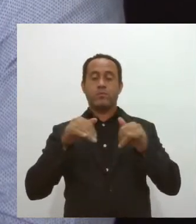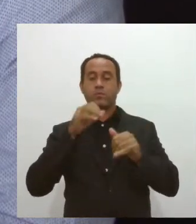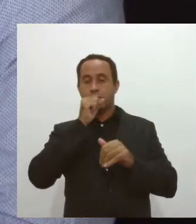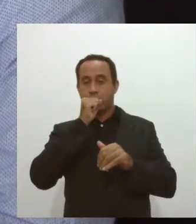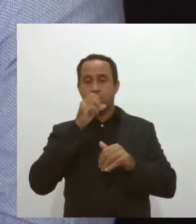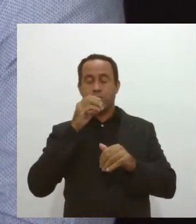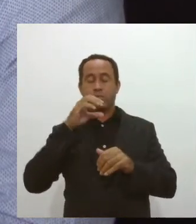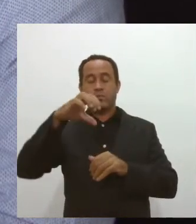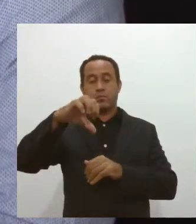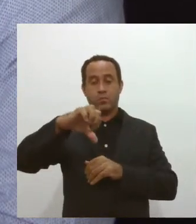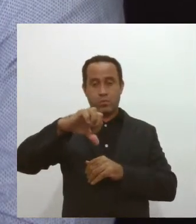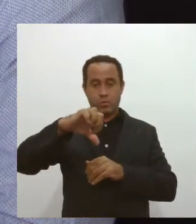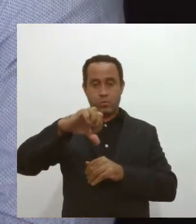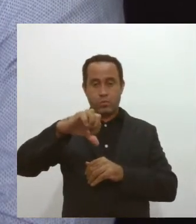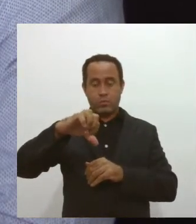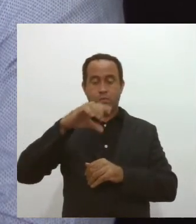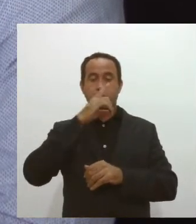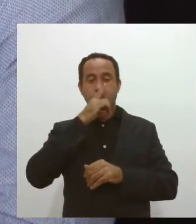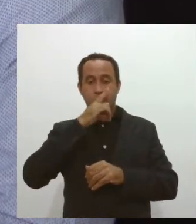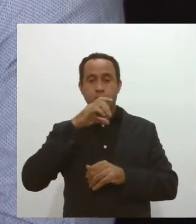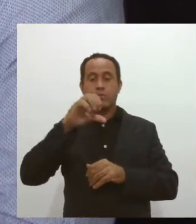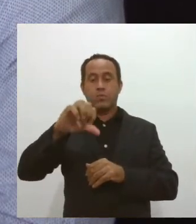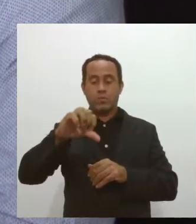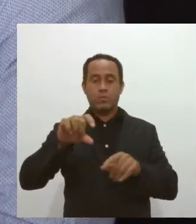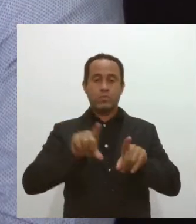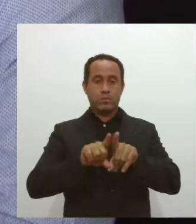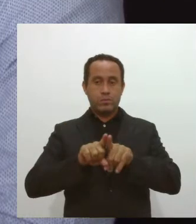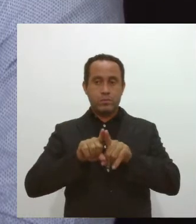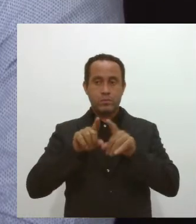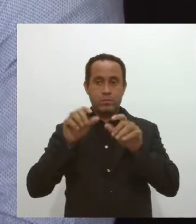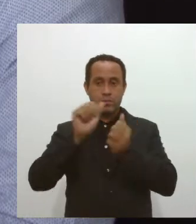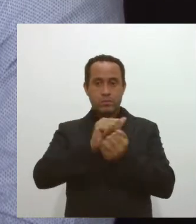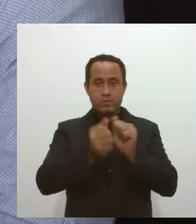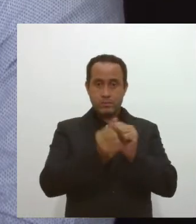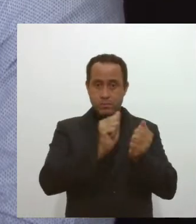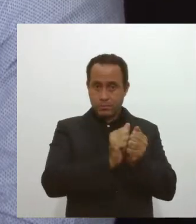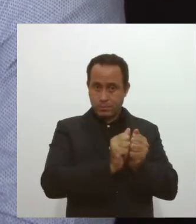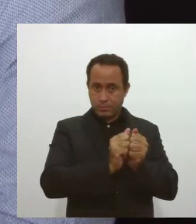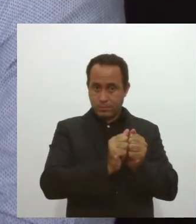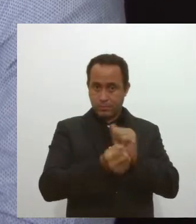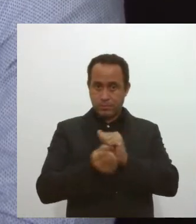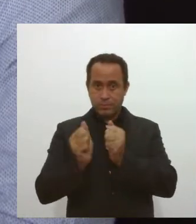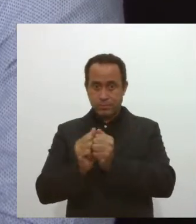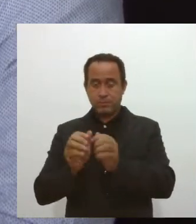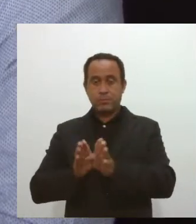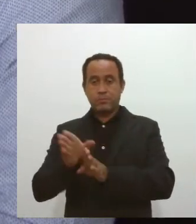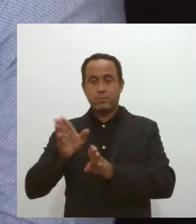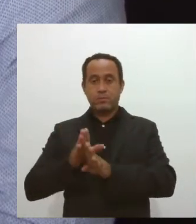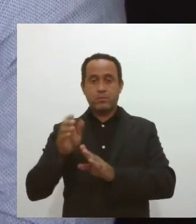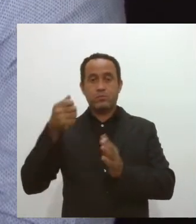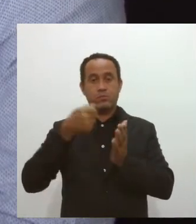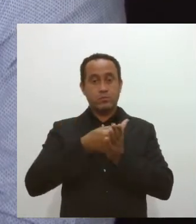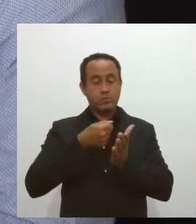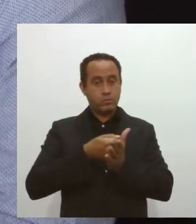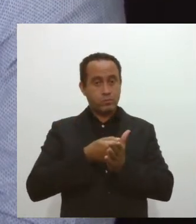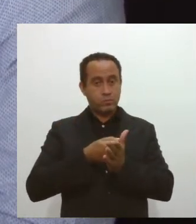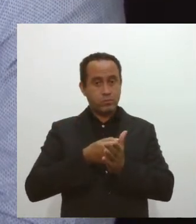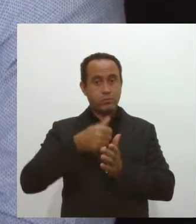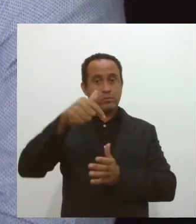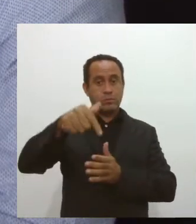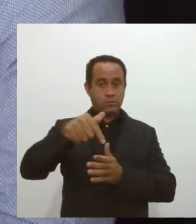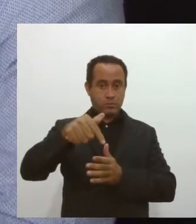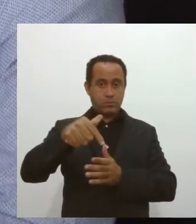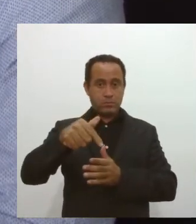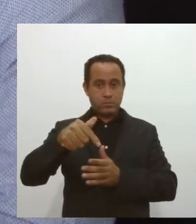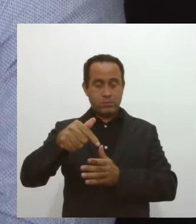nove estabelecimentos foram notificados para fazerem adequações imediatas em relação às medidas que foram impostas e sete deles